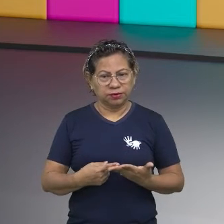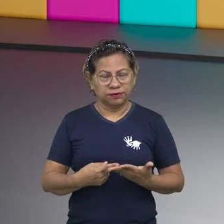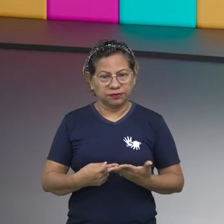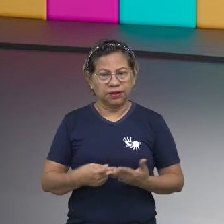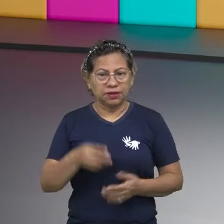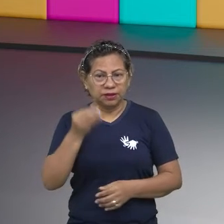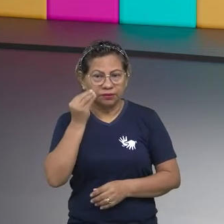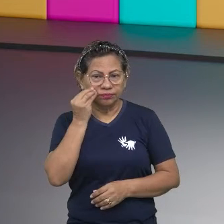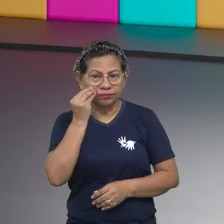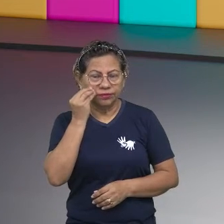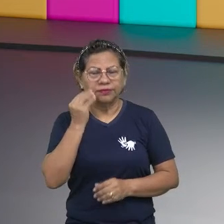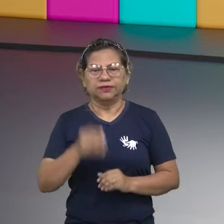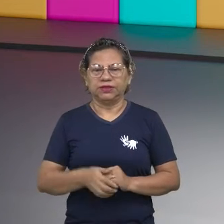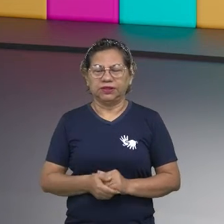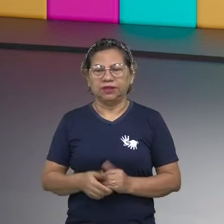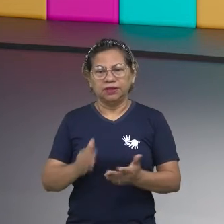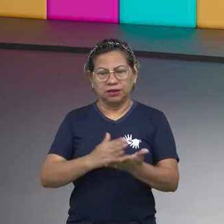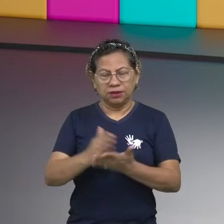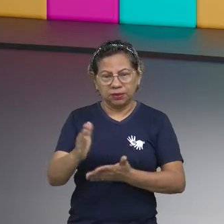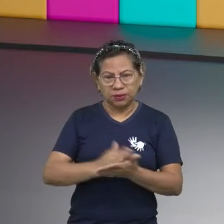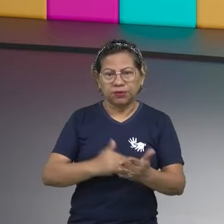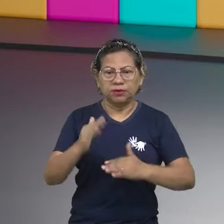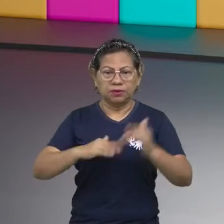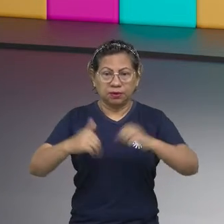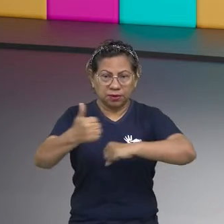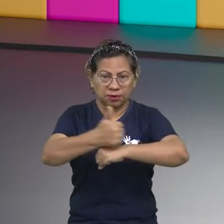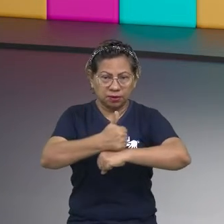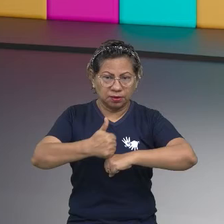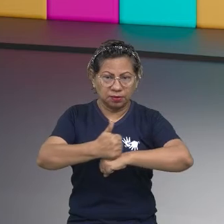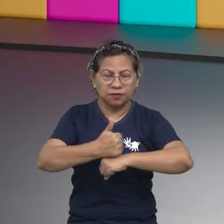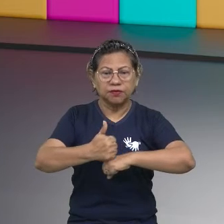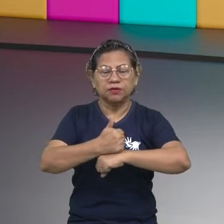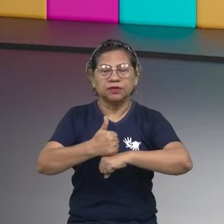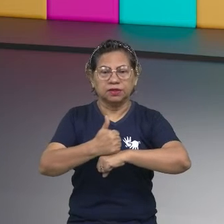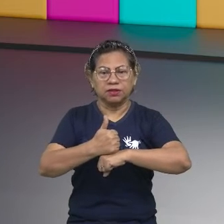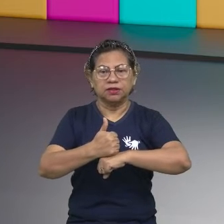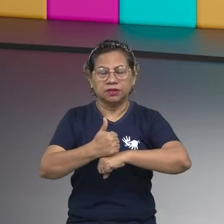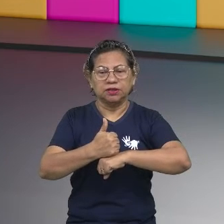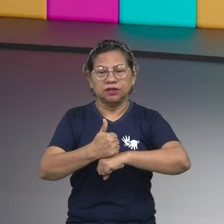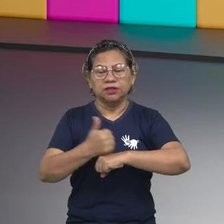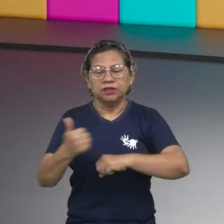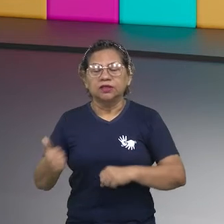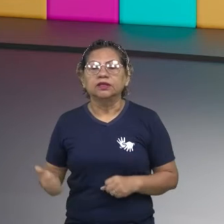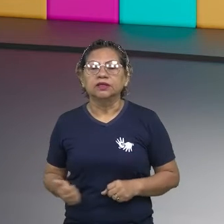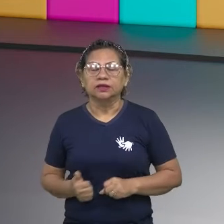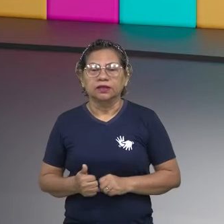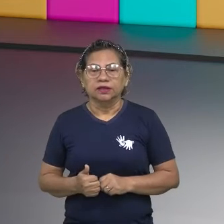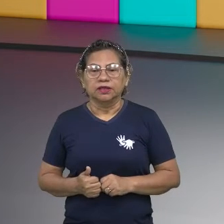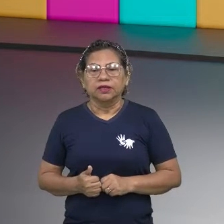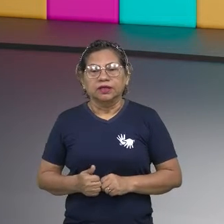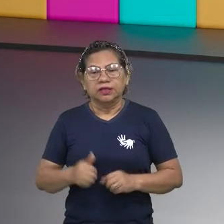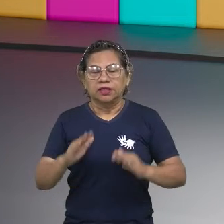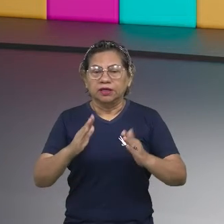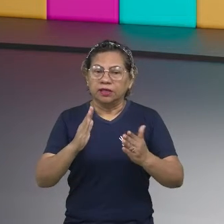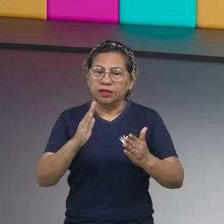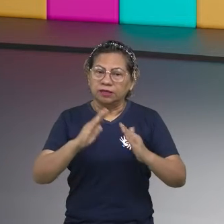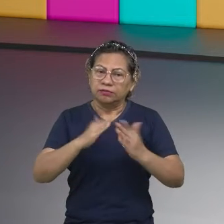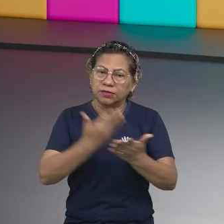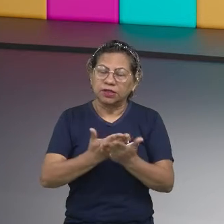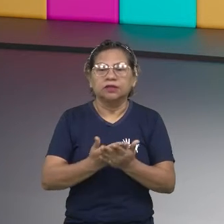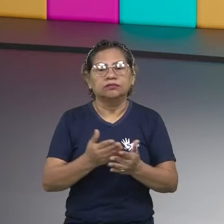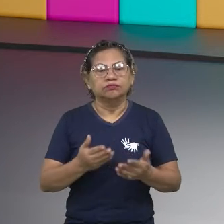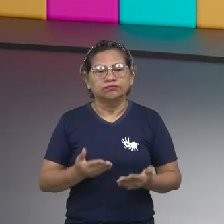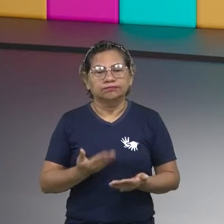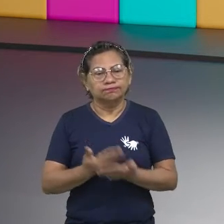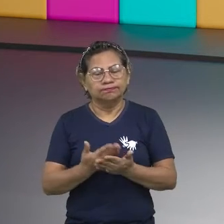assistir alguns profissionais que fizeram parte também da escola pública. E que